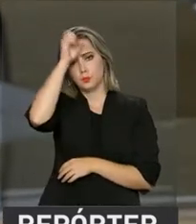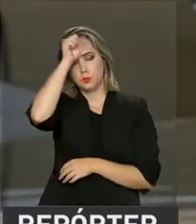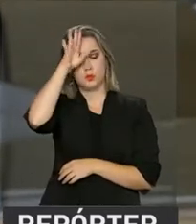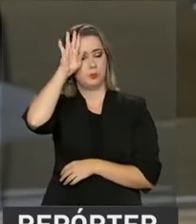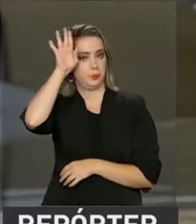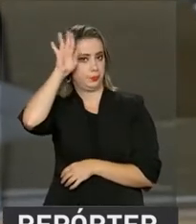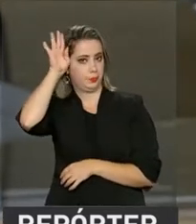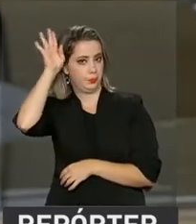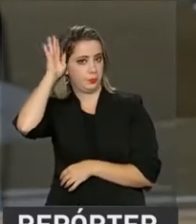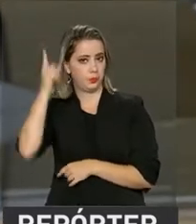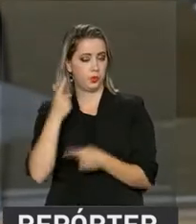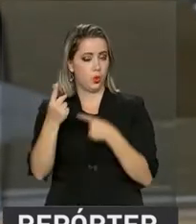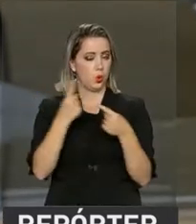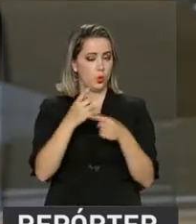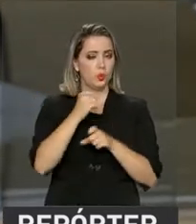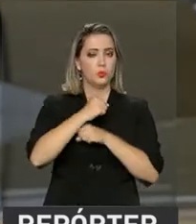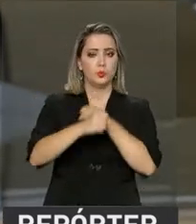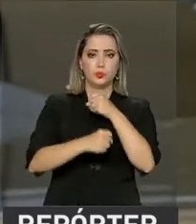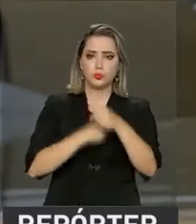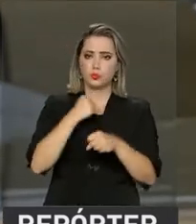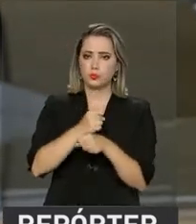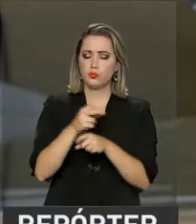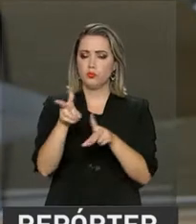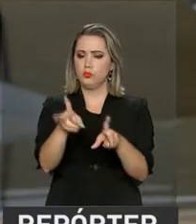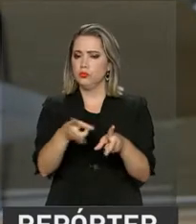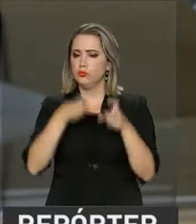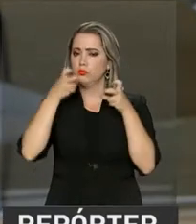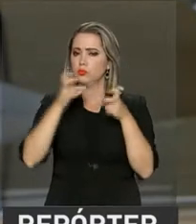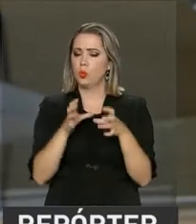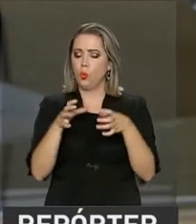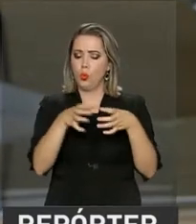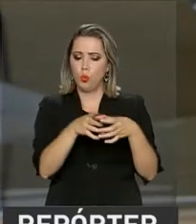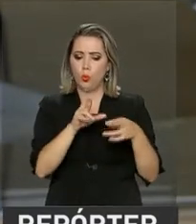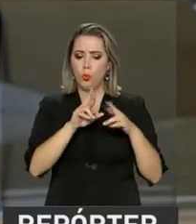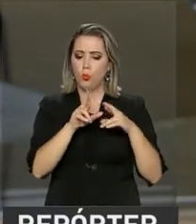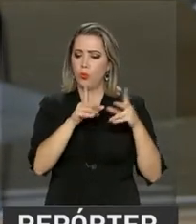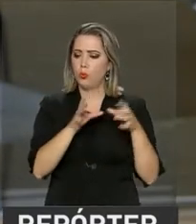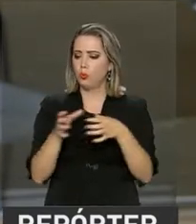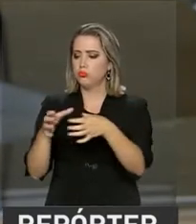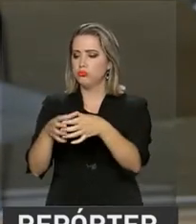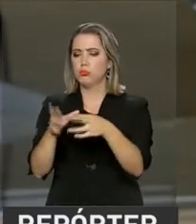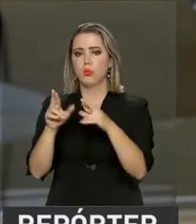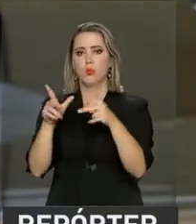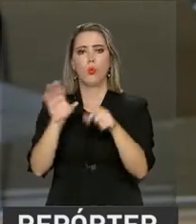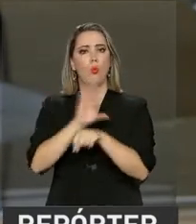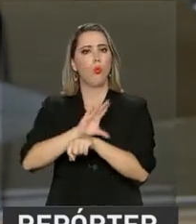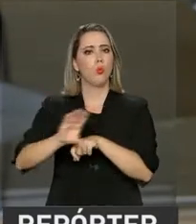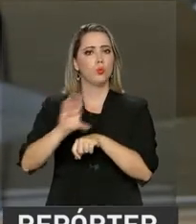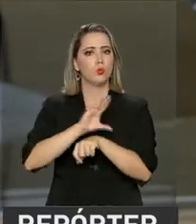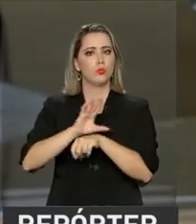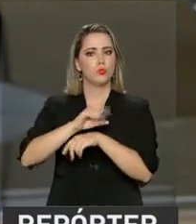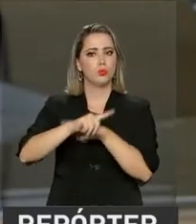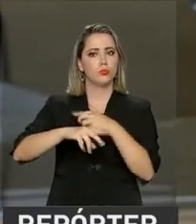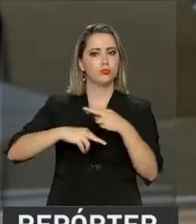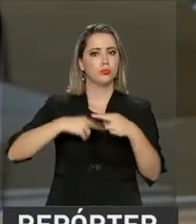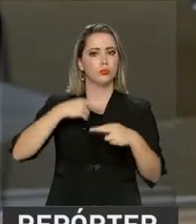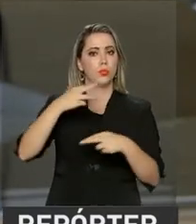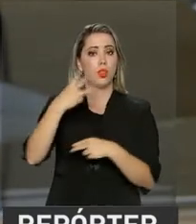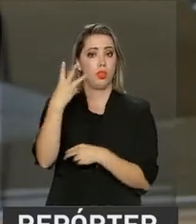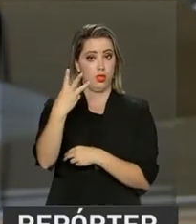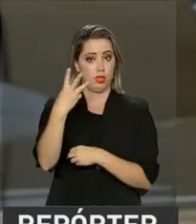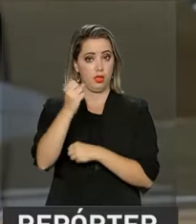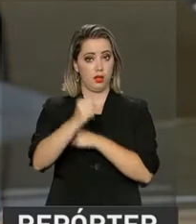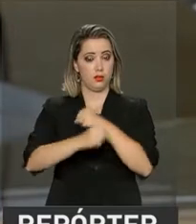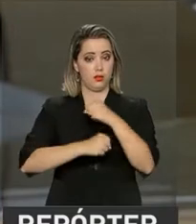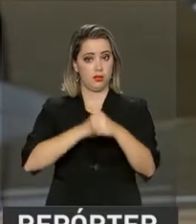formação. A cada ano, o exame avalia um grupo diferente de cursos, ciclo que se repete a cada três